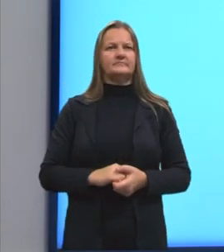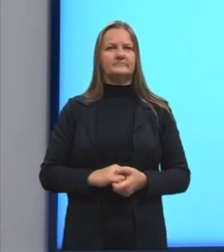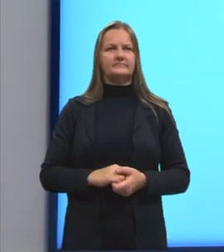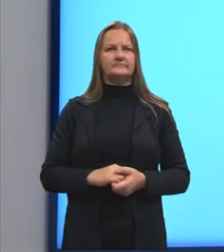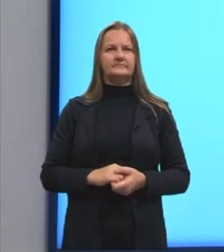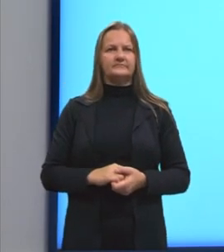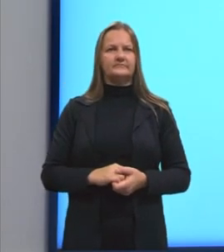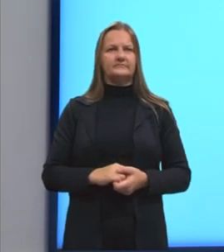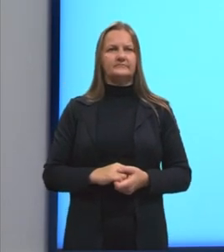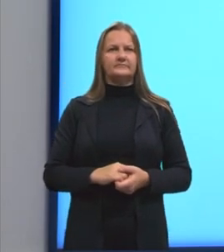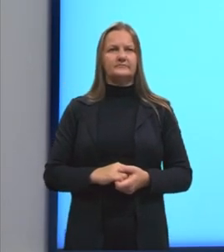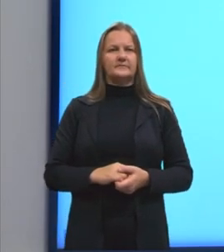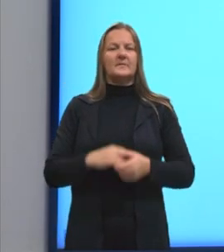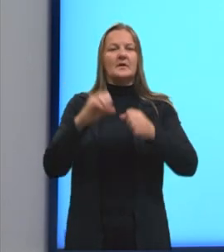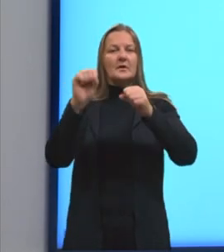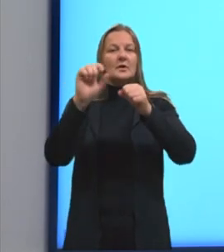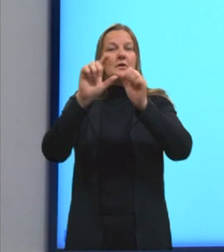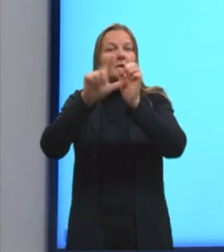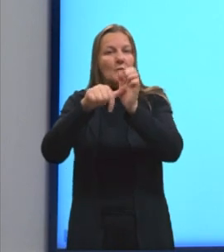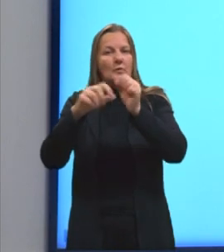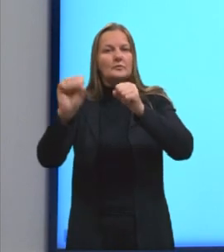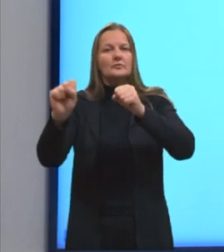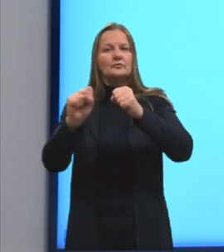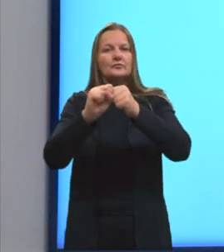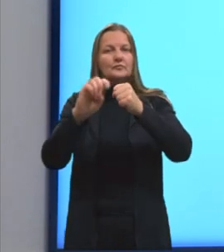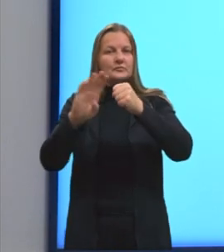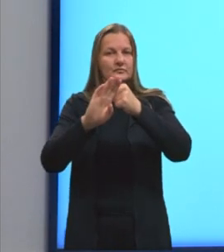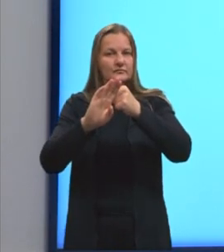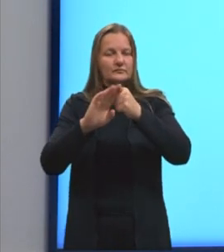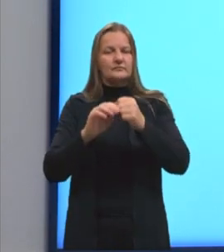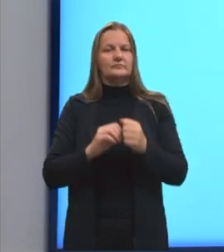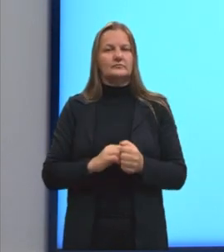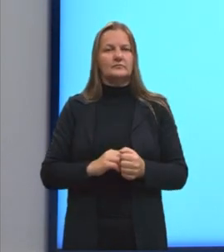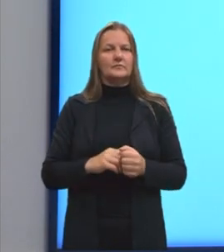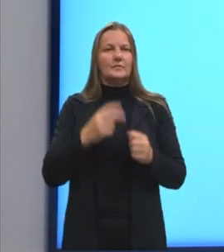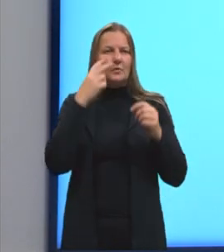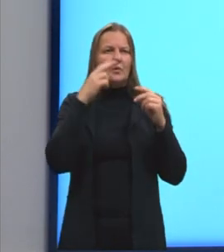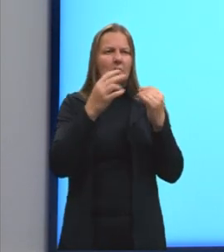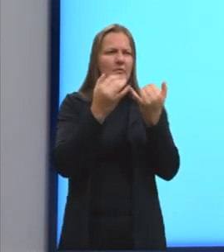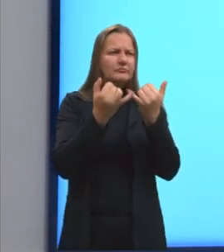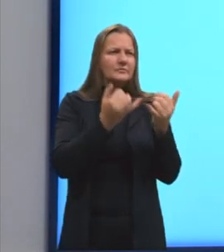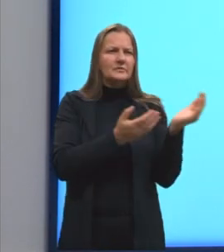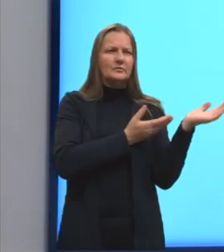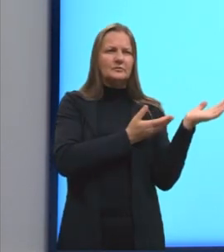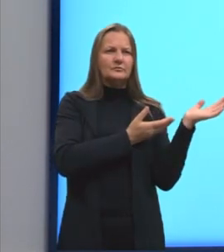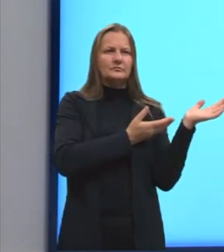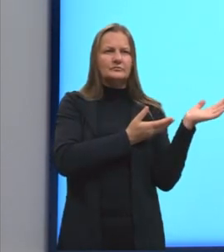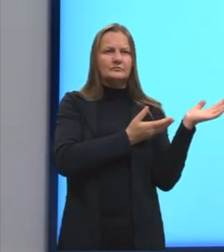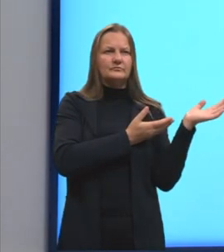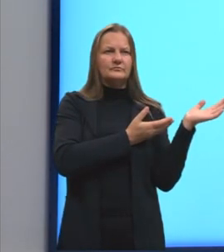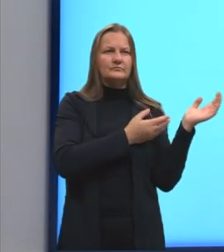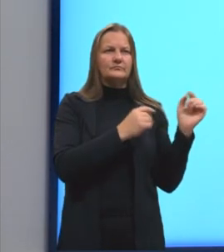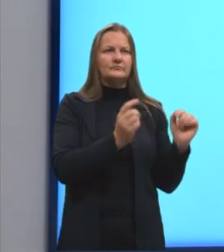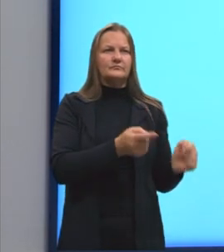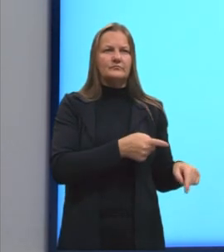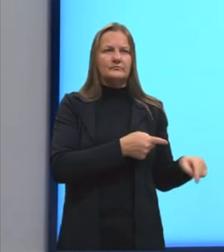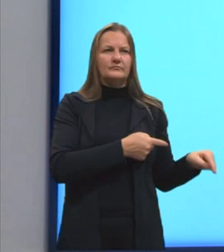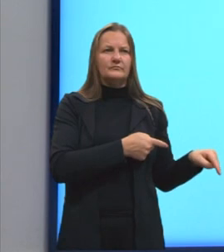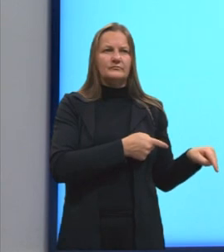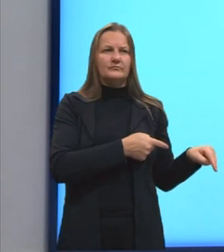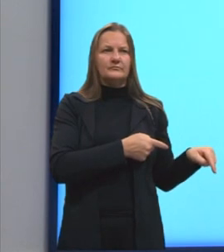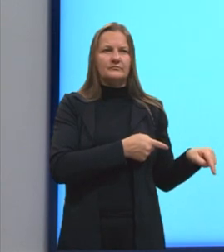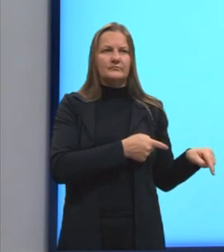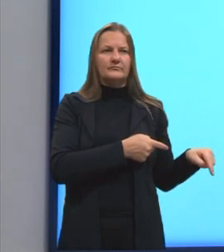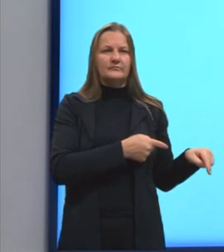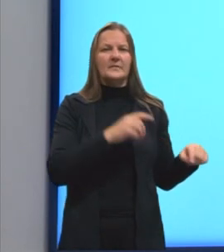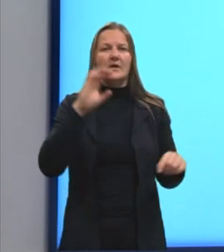Seguida de um substantivo. Olhem ali os exemplos. Resolveram